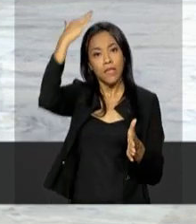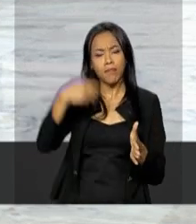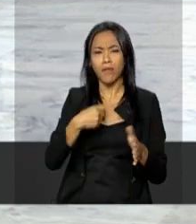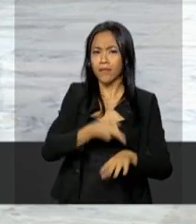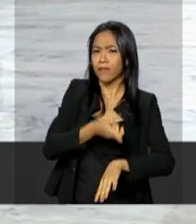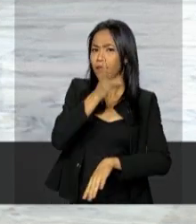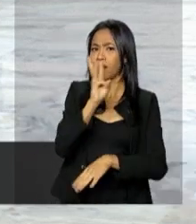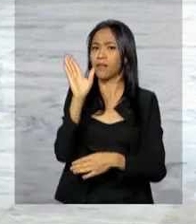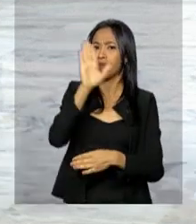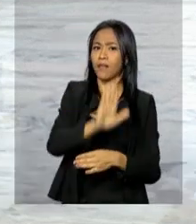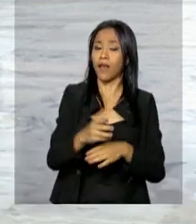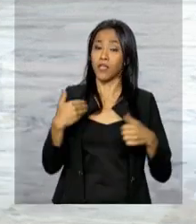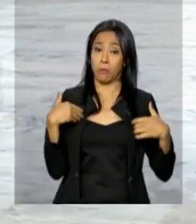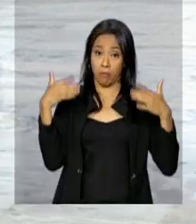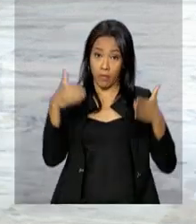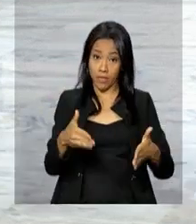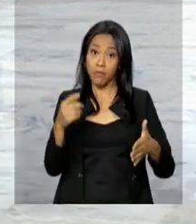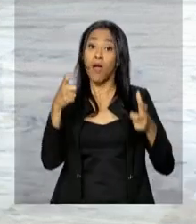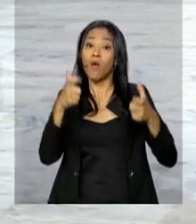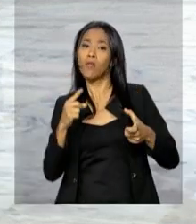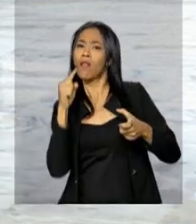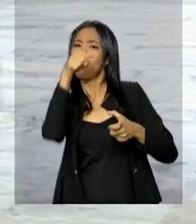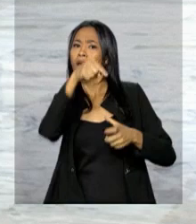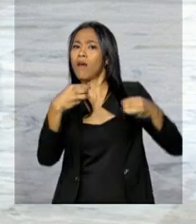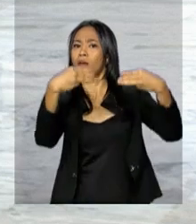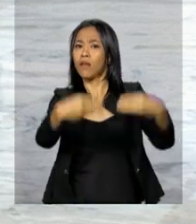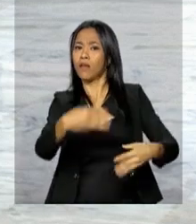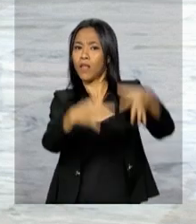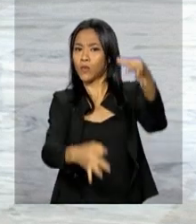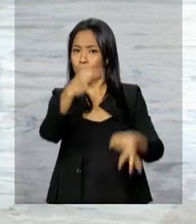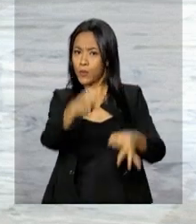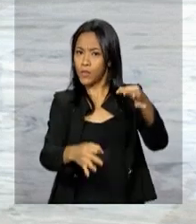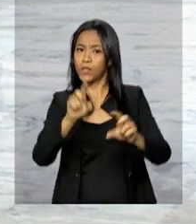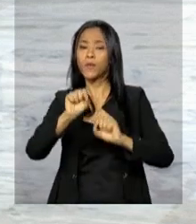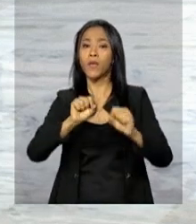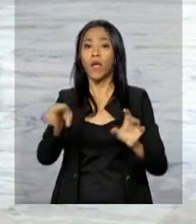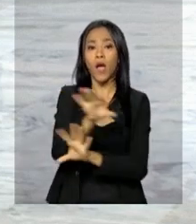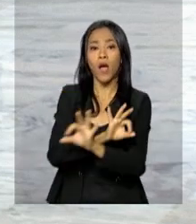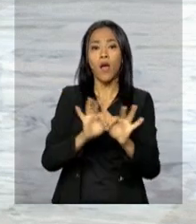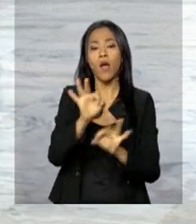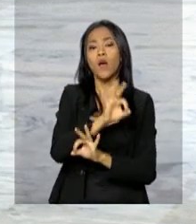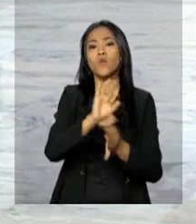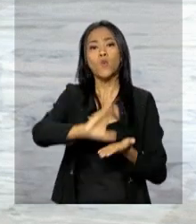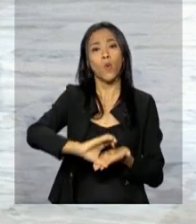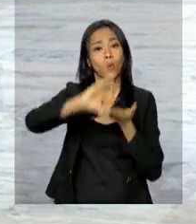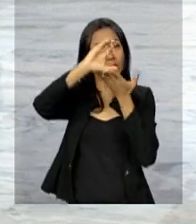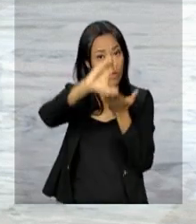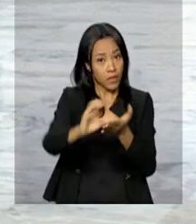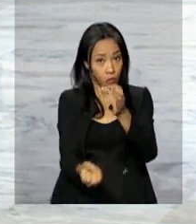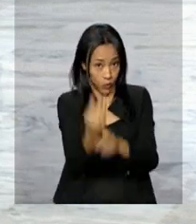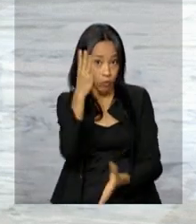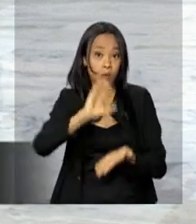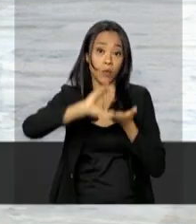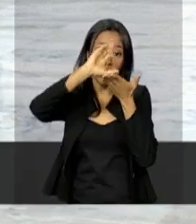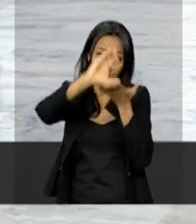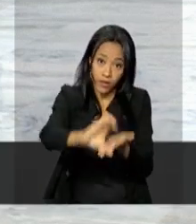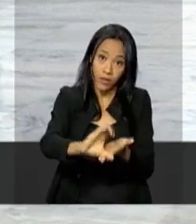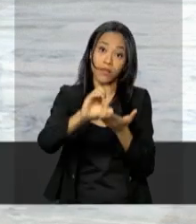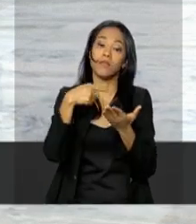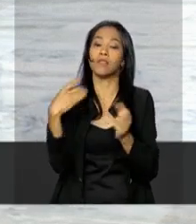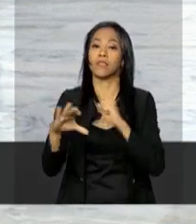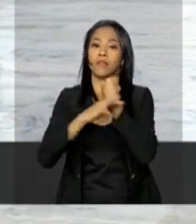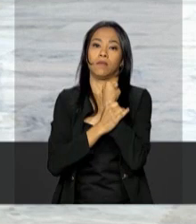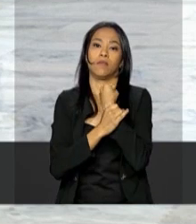tarde, lá no Ministério da Justiça, da instalação do Conselho Nacional de Segurança Pública e Defesa Social. Também